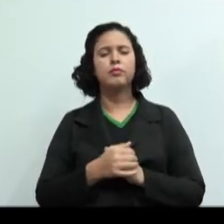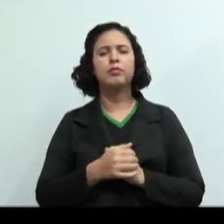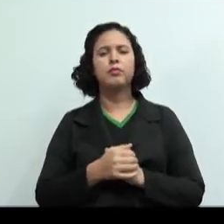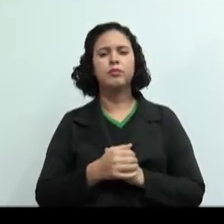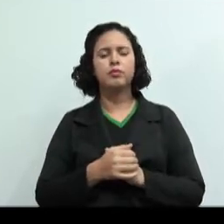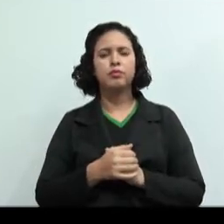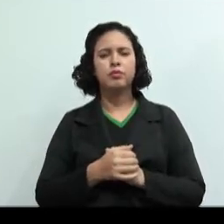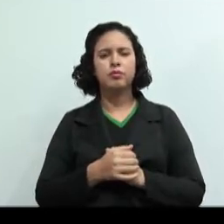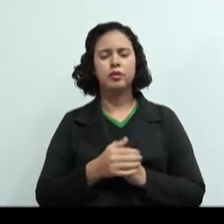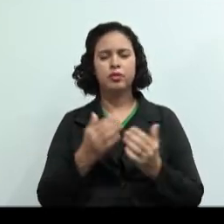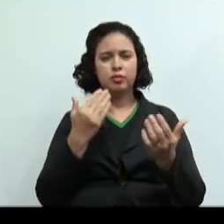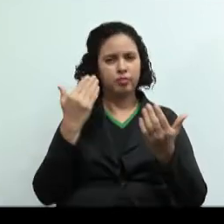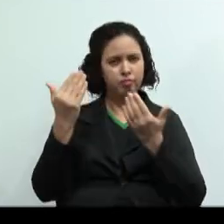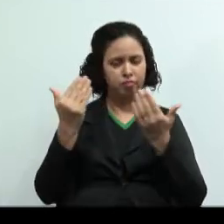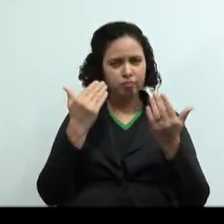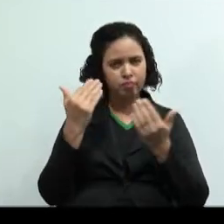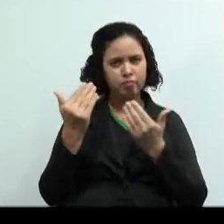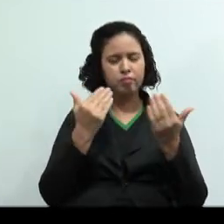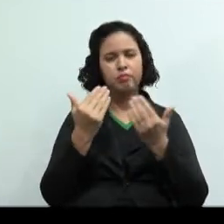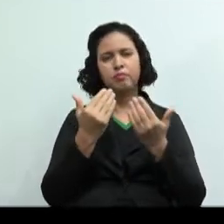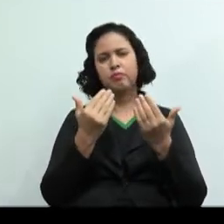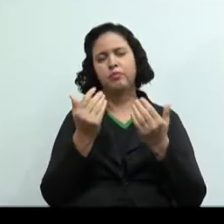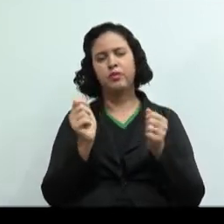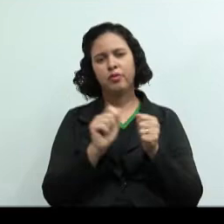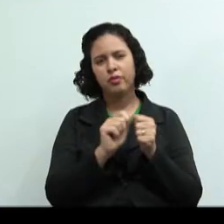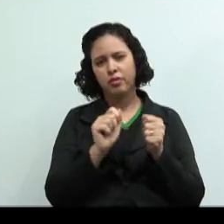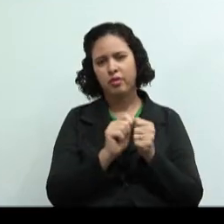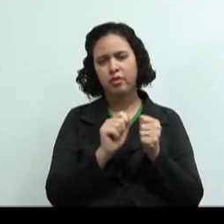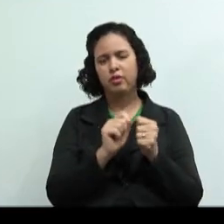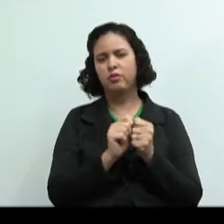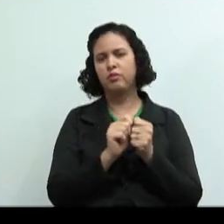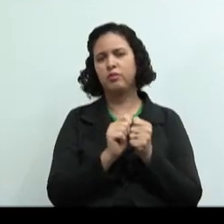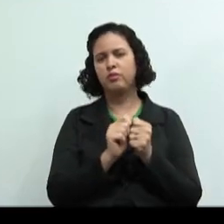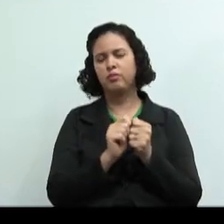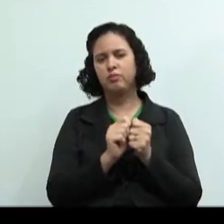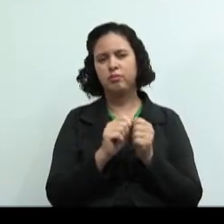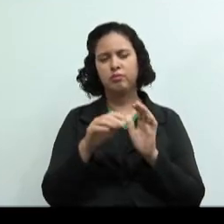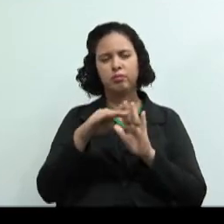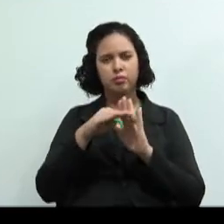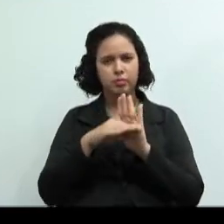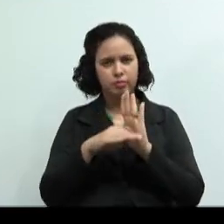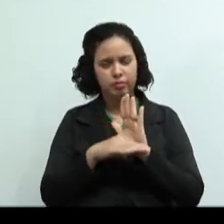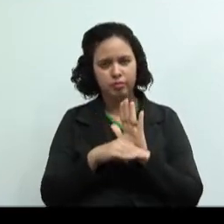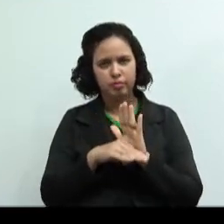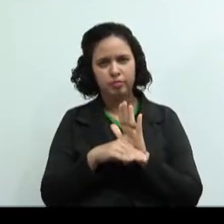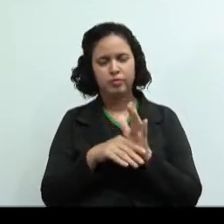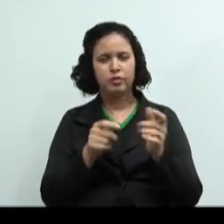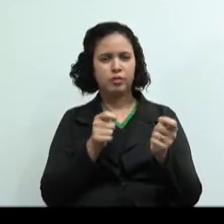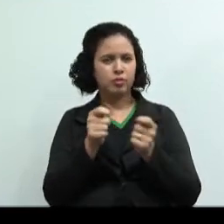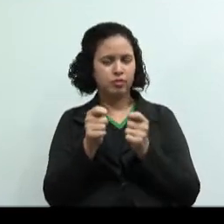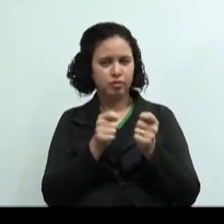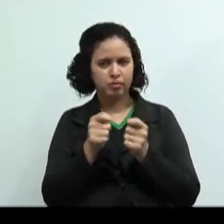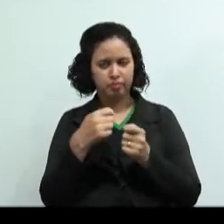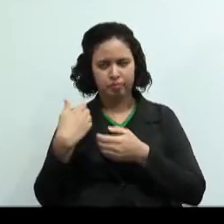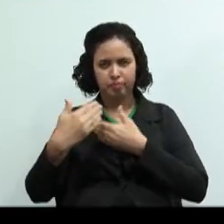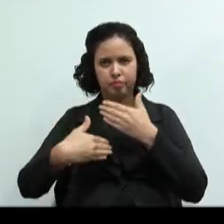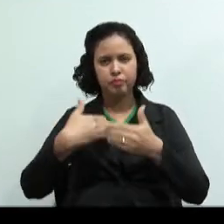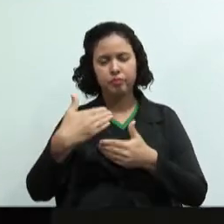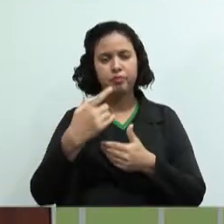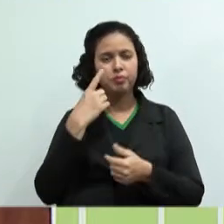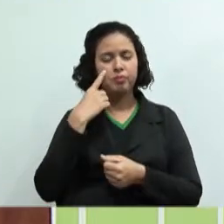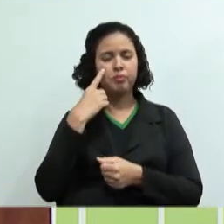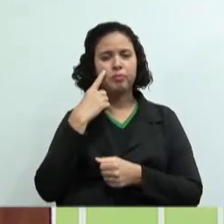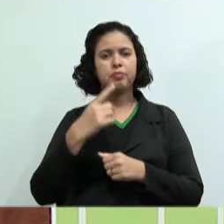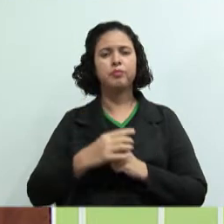orçamentos, comparações entre previsto e realizado, contabilidade de custo. Ok, então controle de operações. Vamos lá.